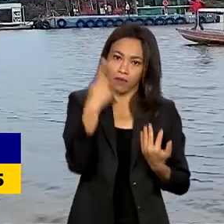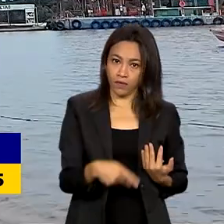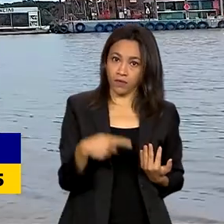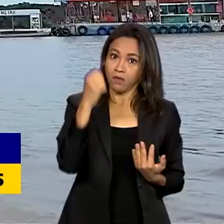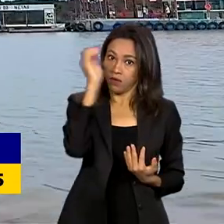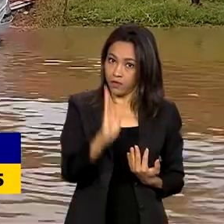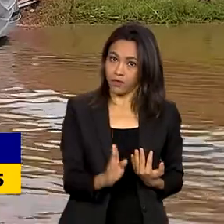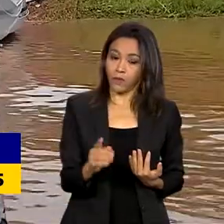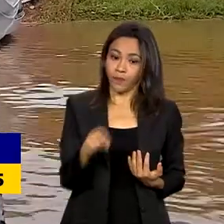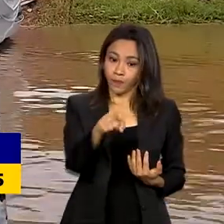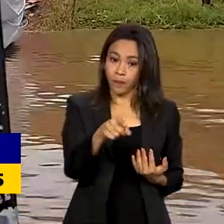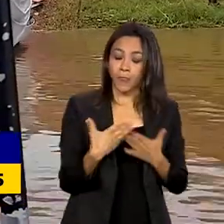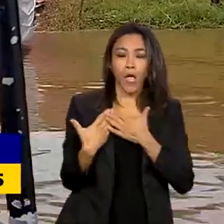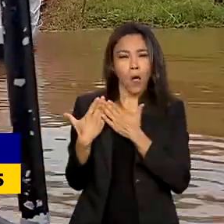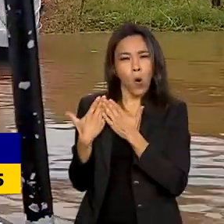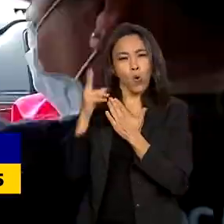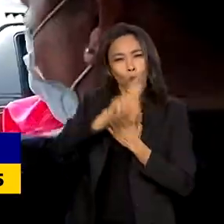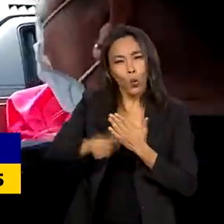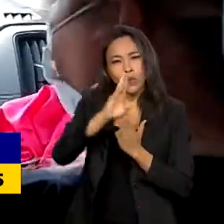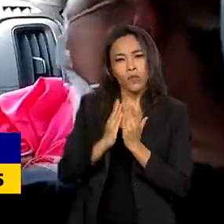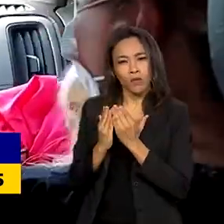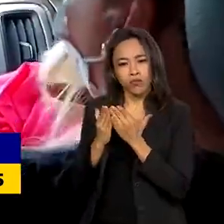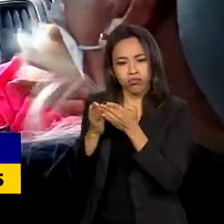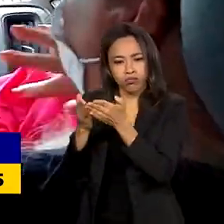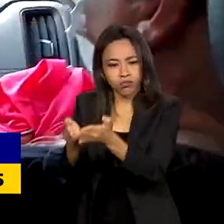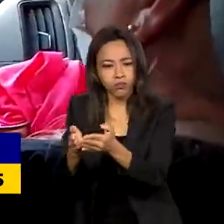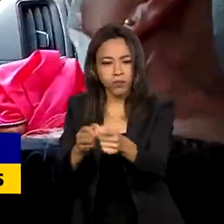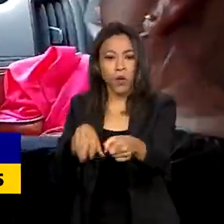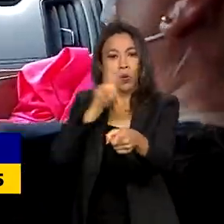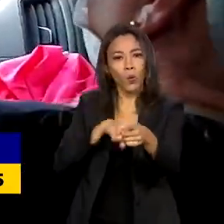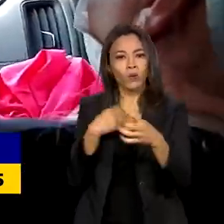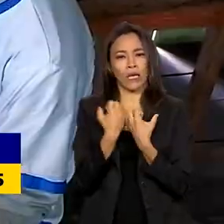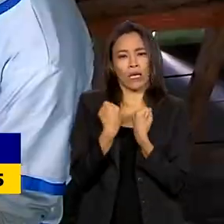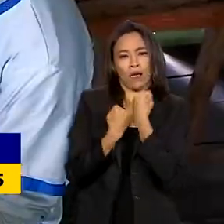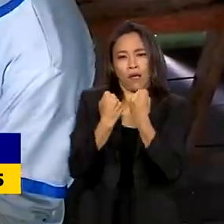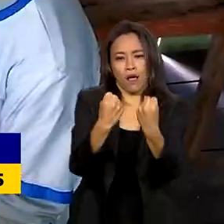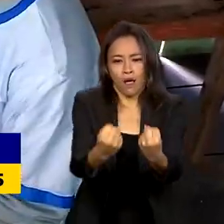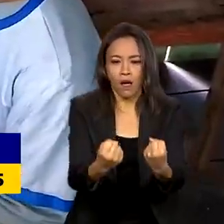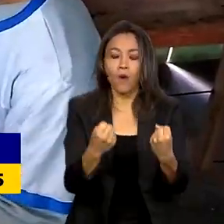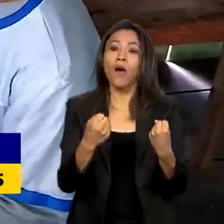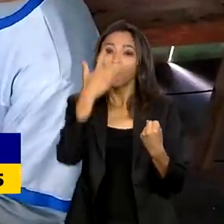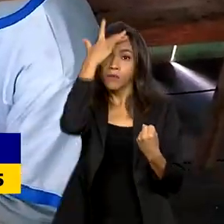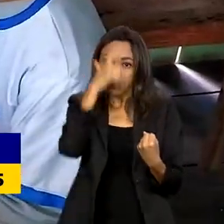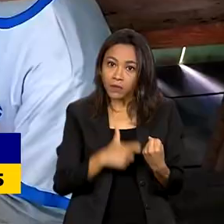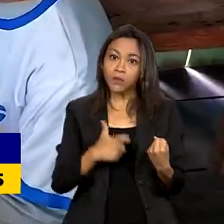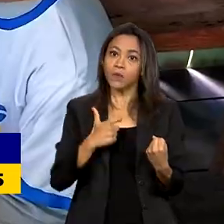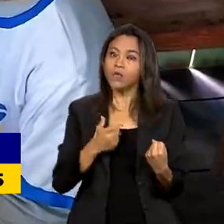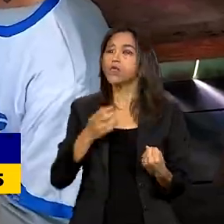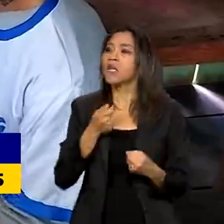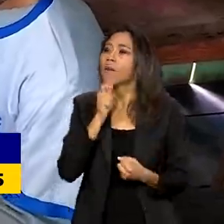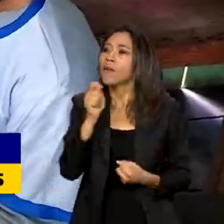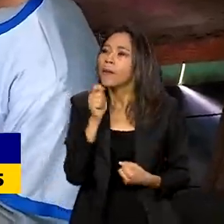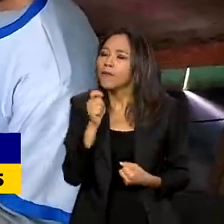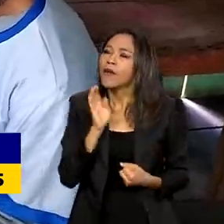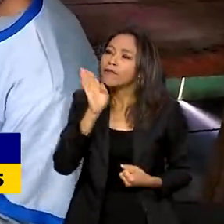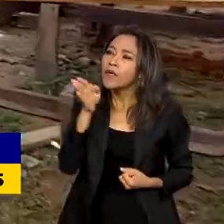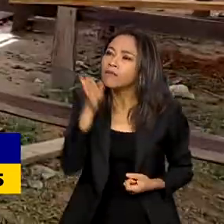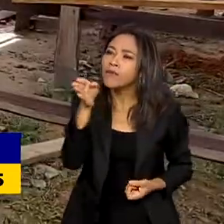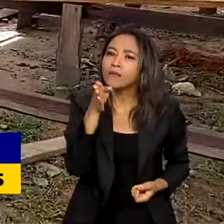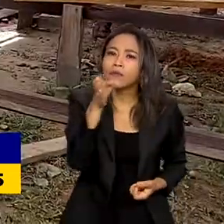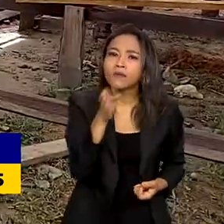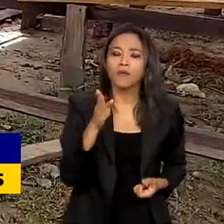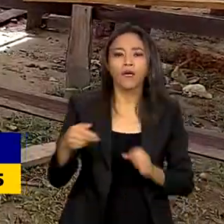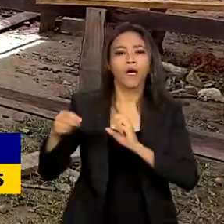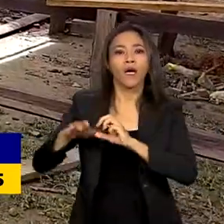embarcações pelos rios da Amazônia ou carros em outras regiões do país, os entrevistadores visitam comunidades indígenas,